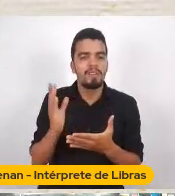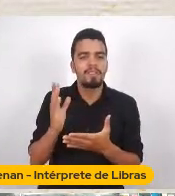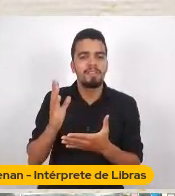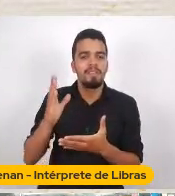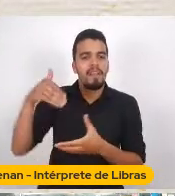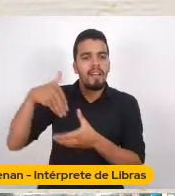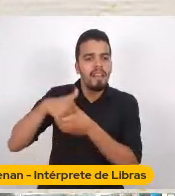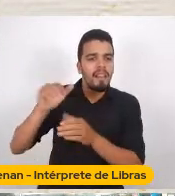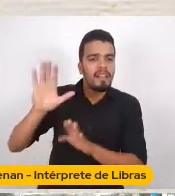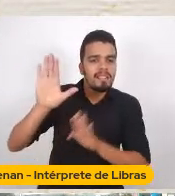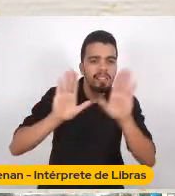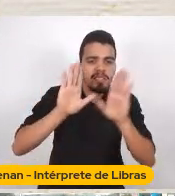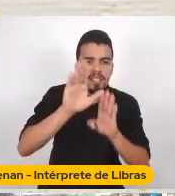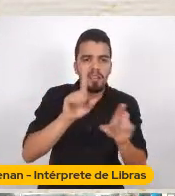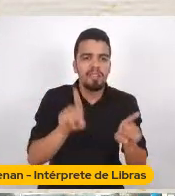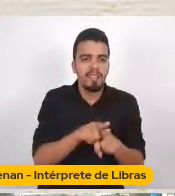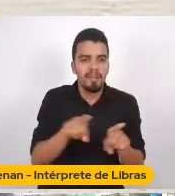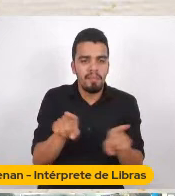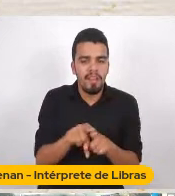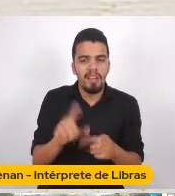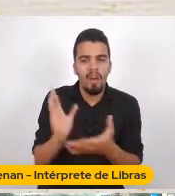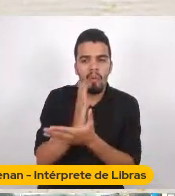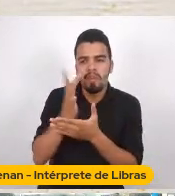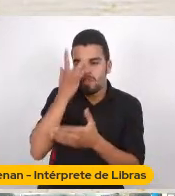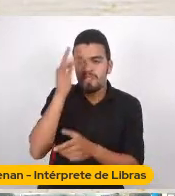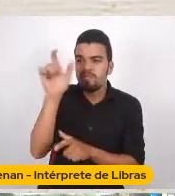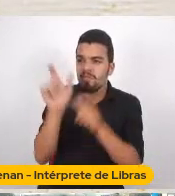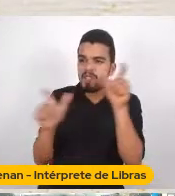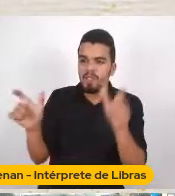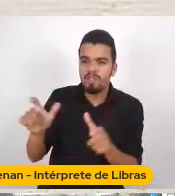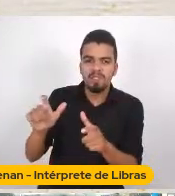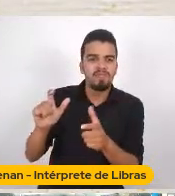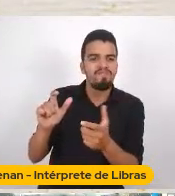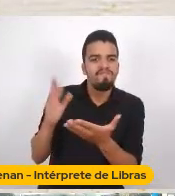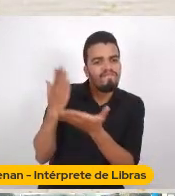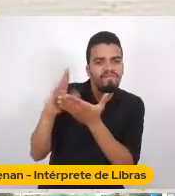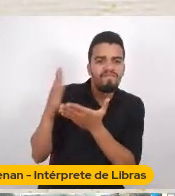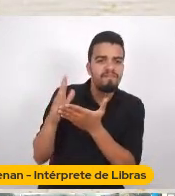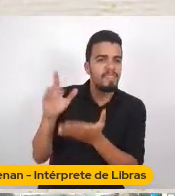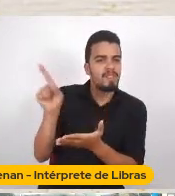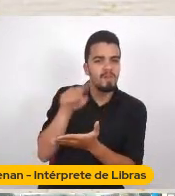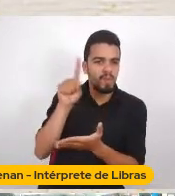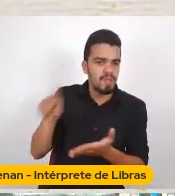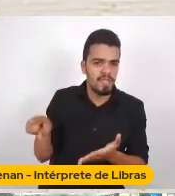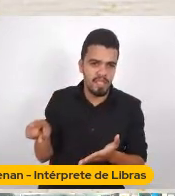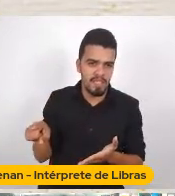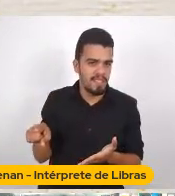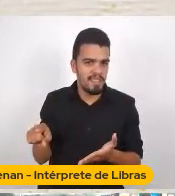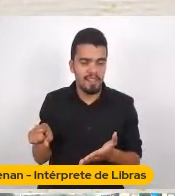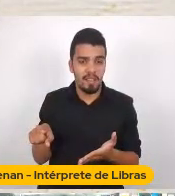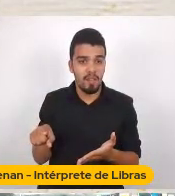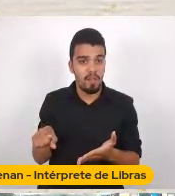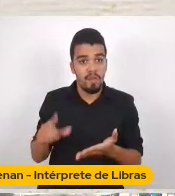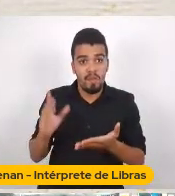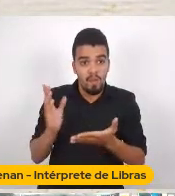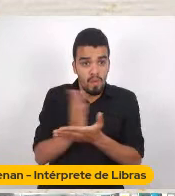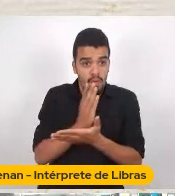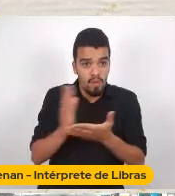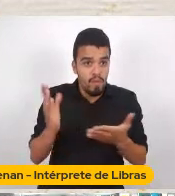Lincha Personalidades Do que hoje Estarrece Determinadas